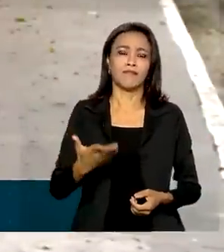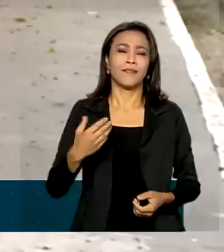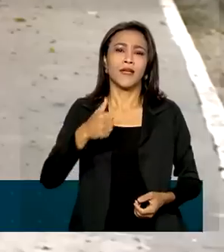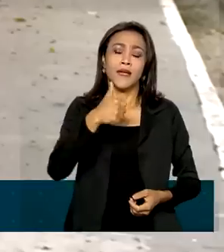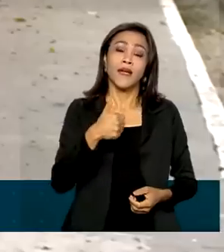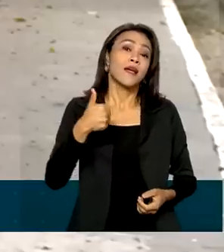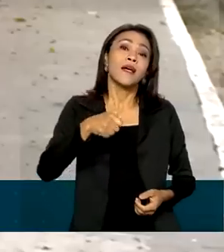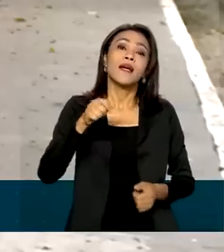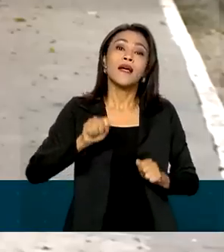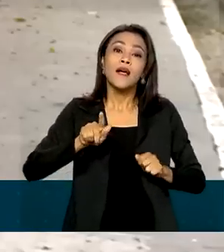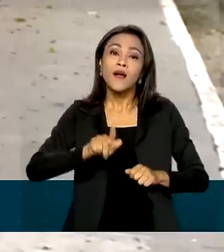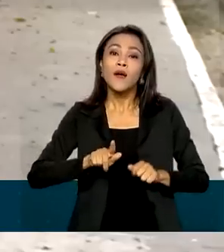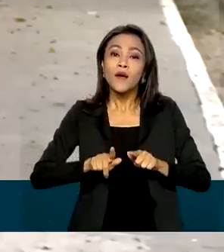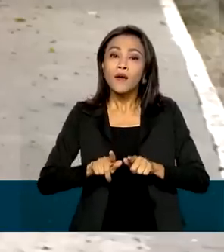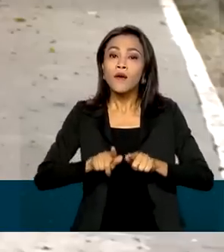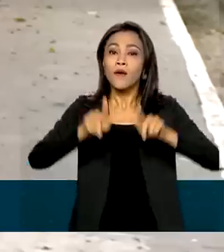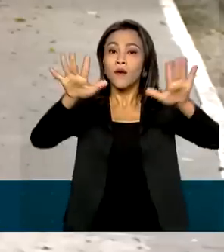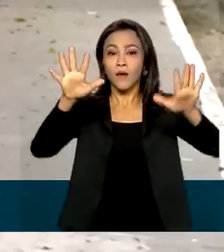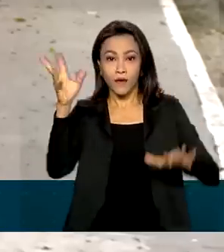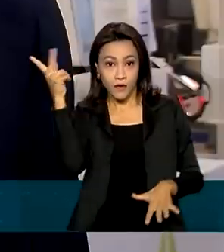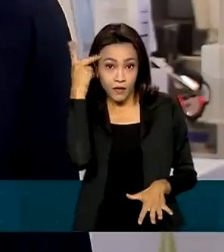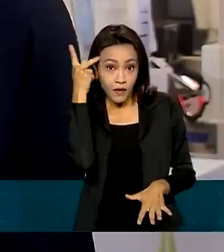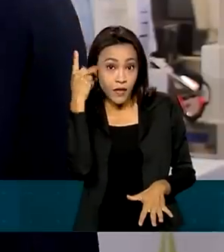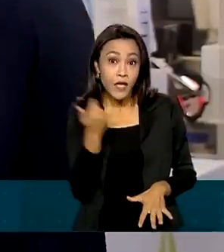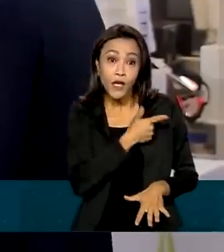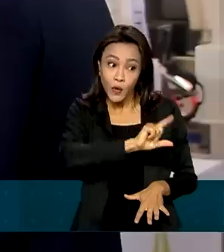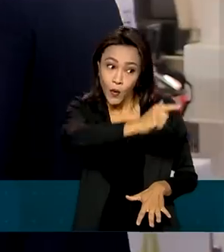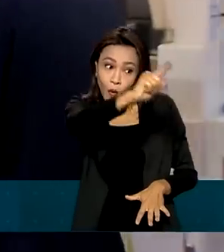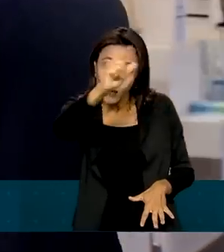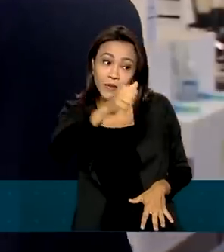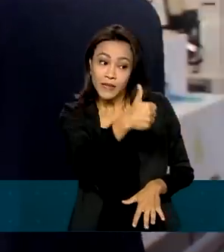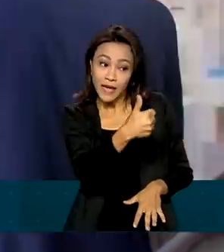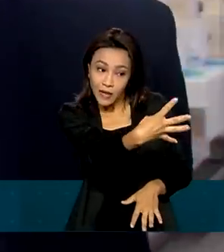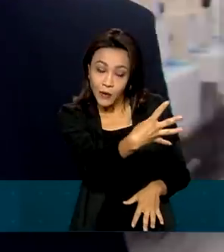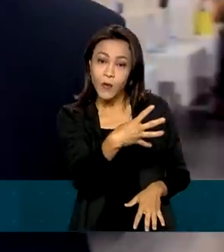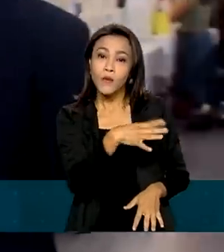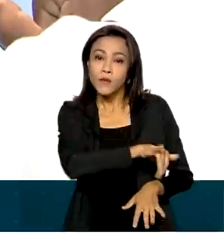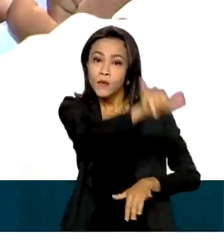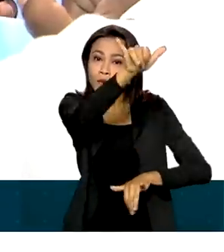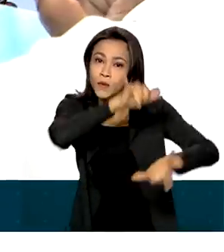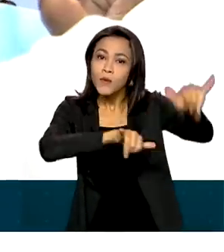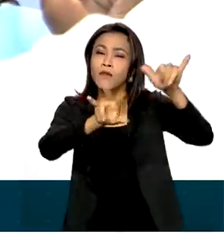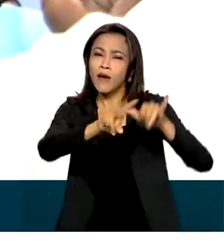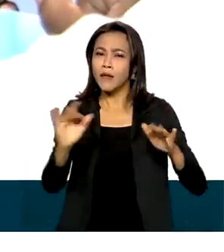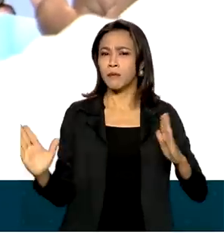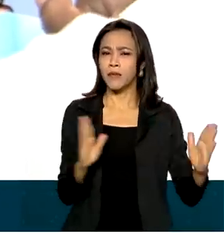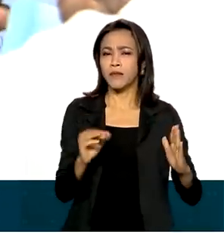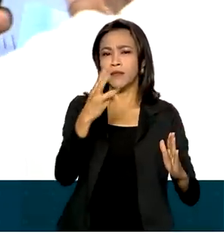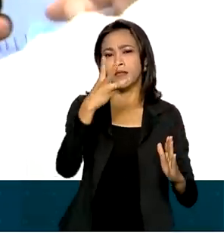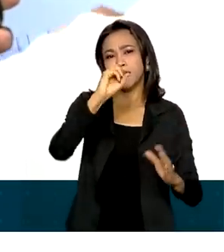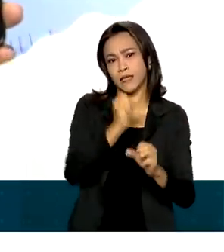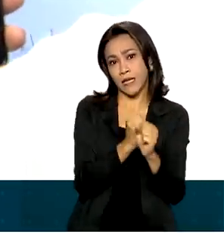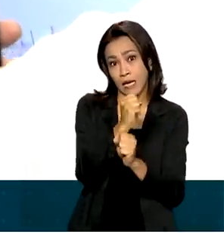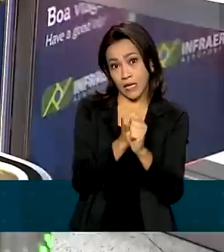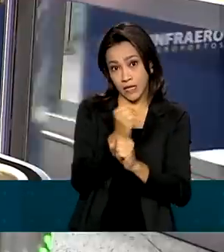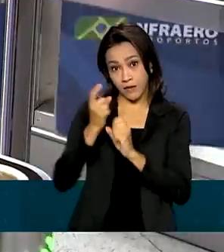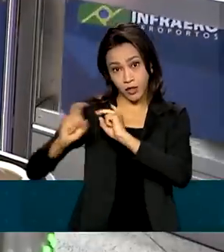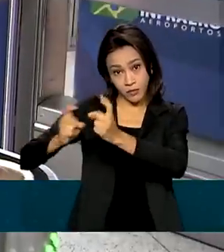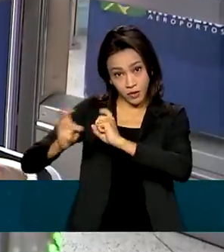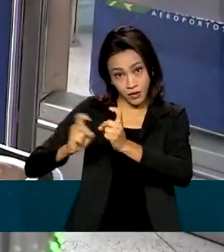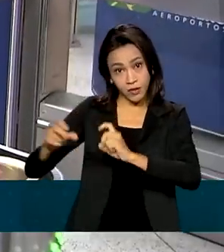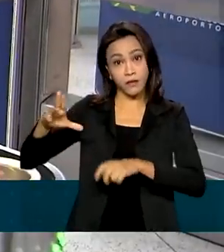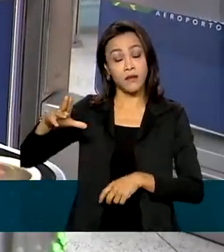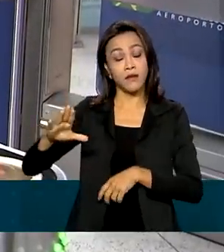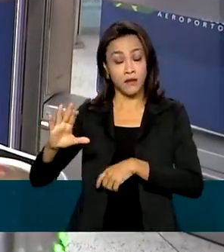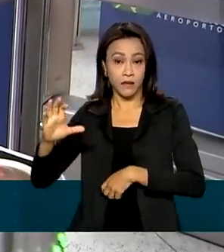14 aeroportos vão ser concedidos à iniciativa privada por um prazo aí de 30 anos. A previsão é de que os investimentos girem em